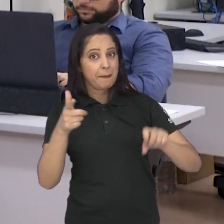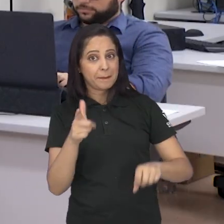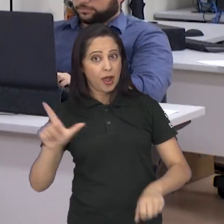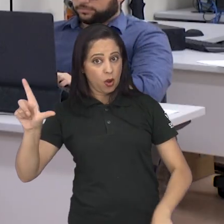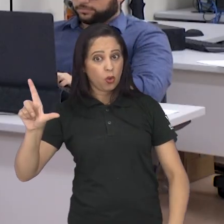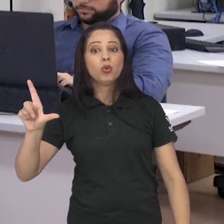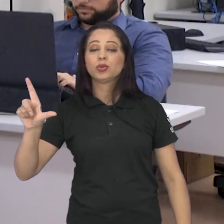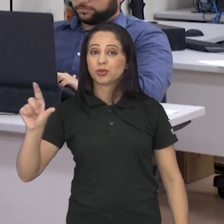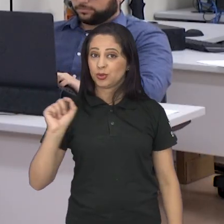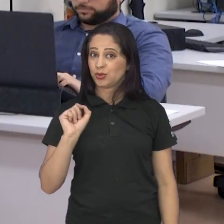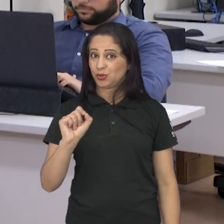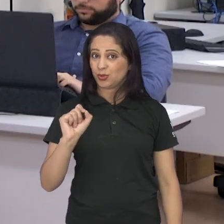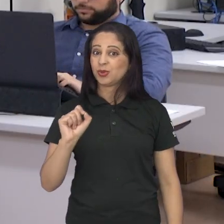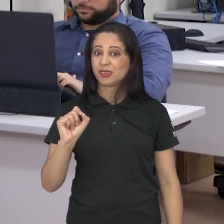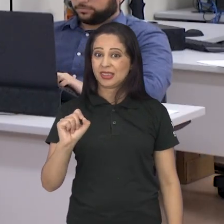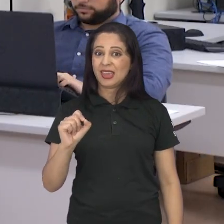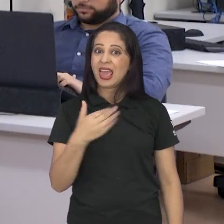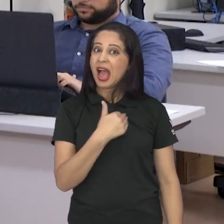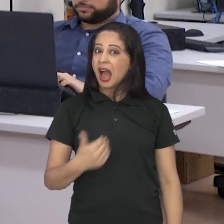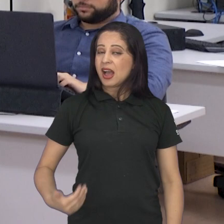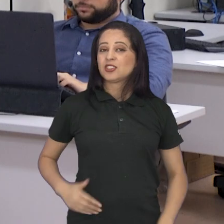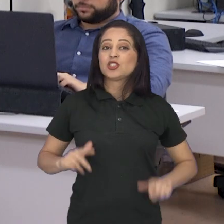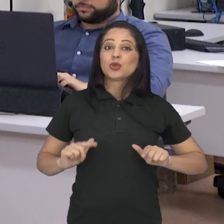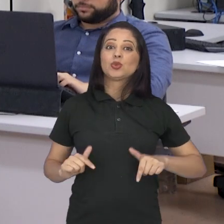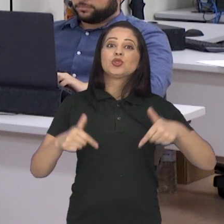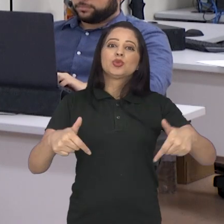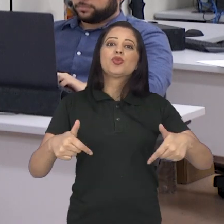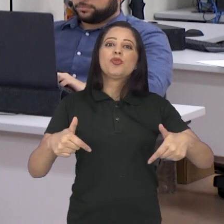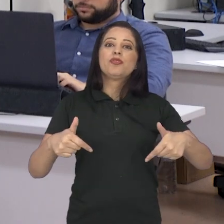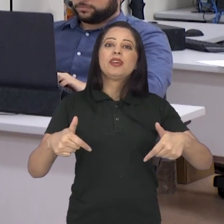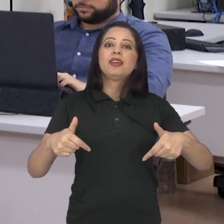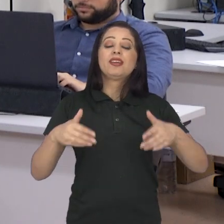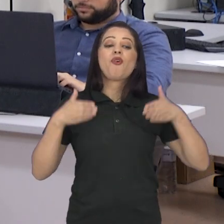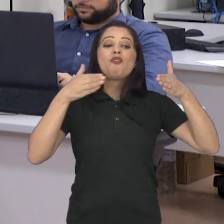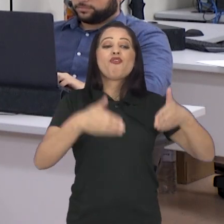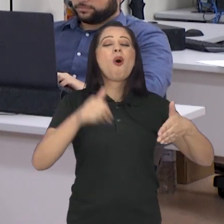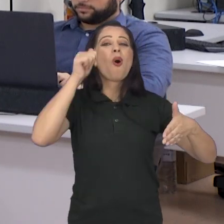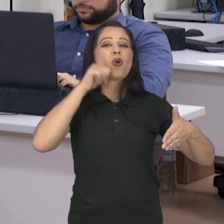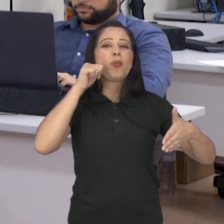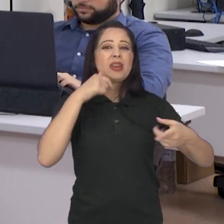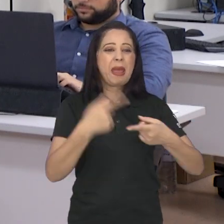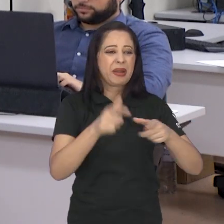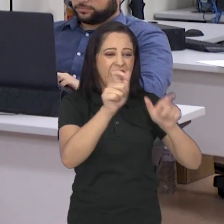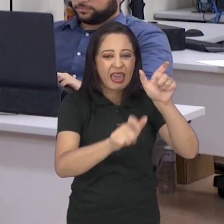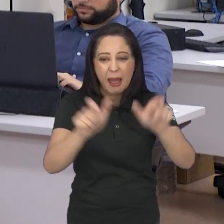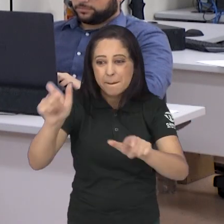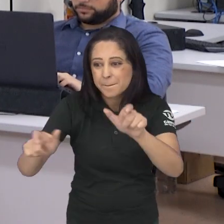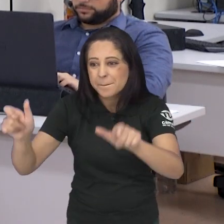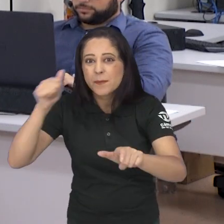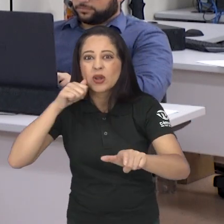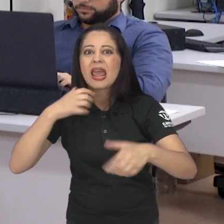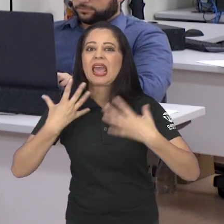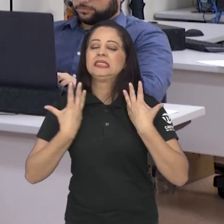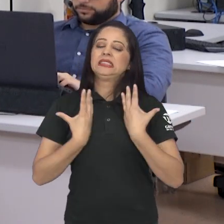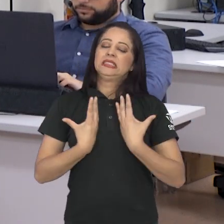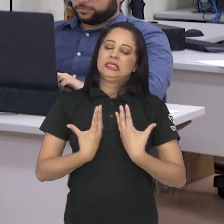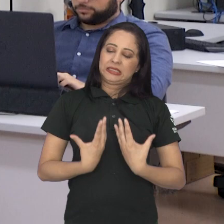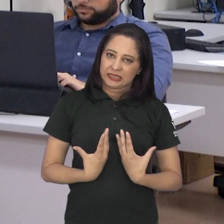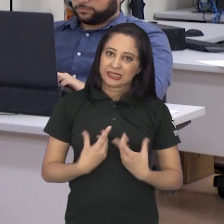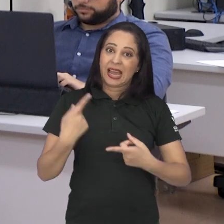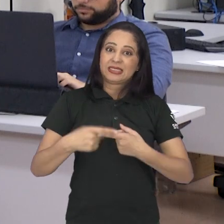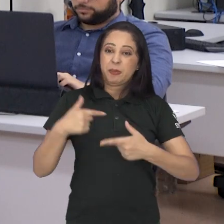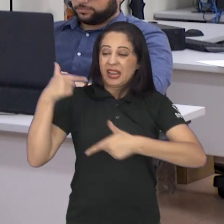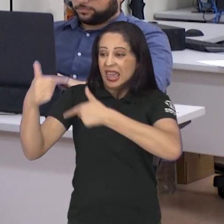assunto que também é discutido aqui na Câmara Municipal são as políticas públicas voltadas para a mulher, que está cada vez mais sobrecarregada.